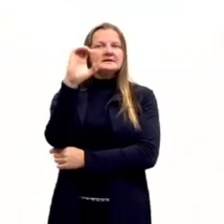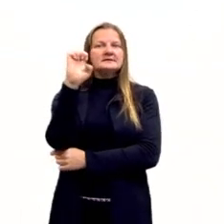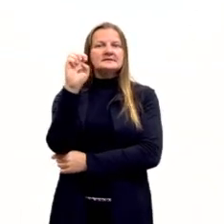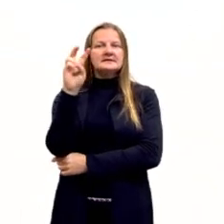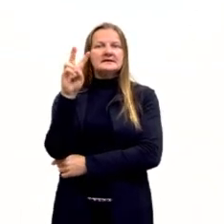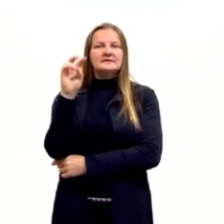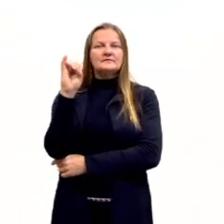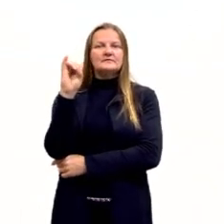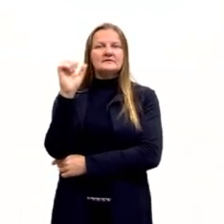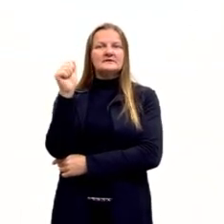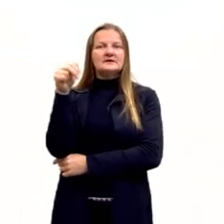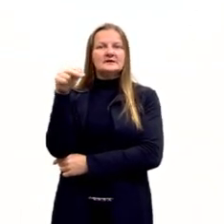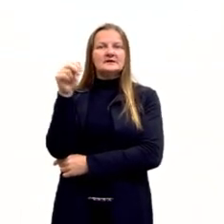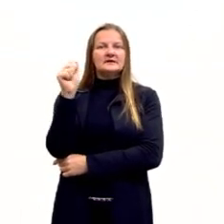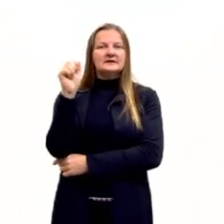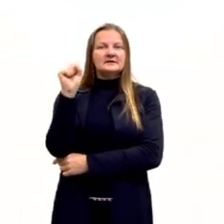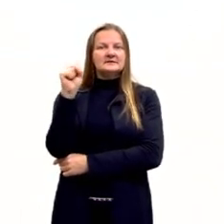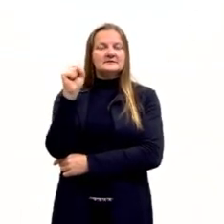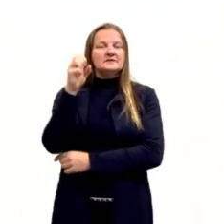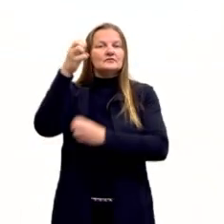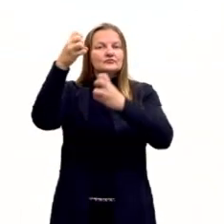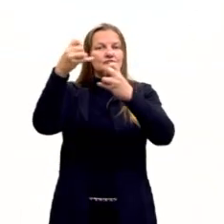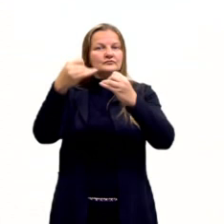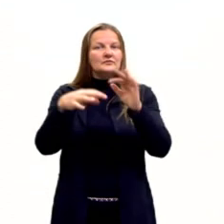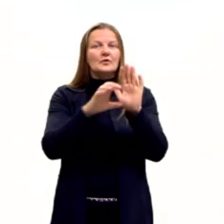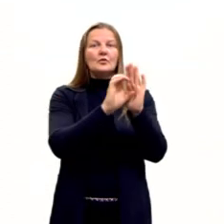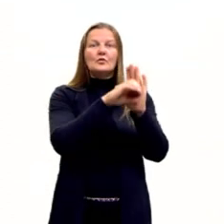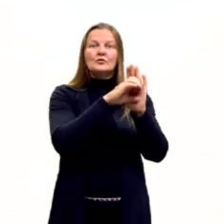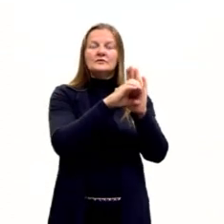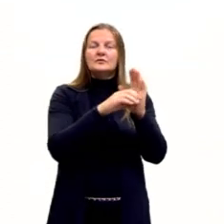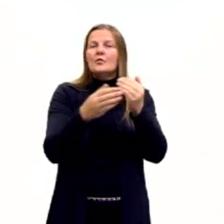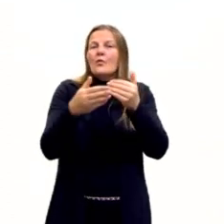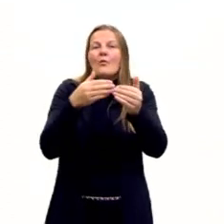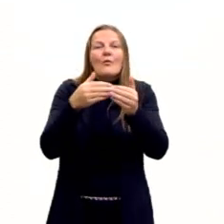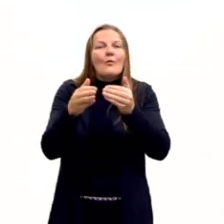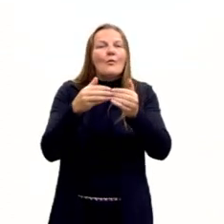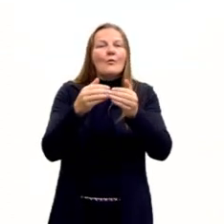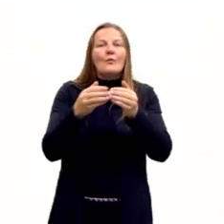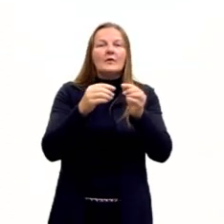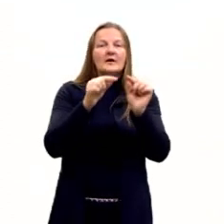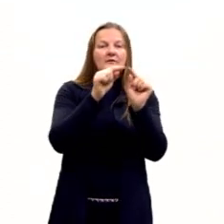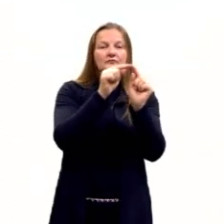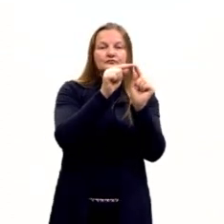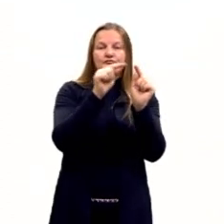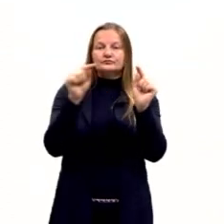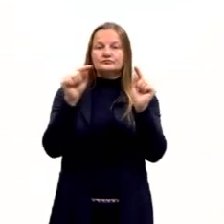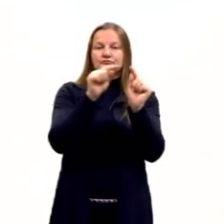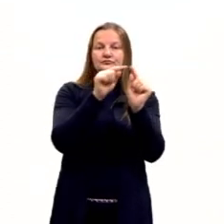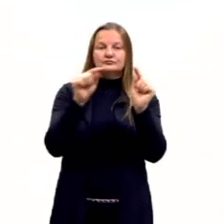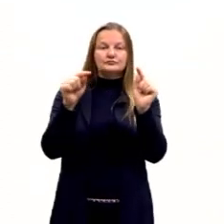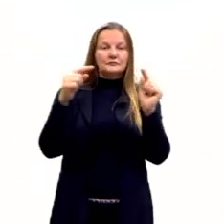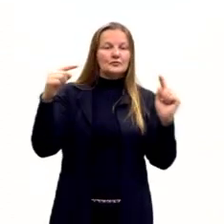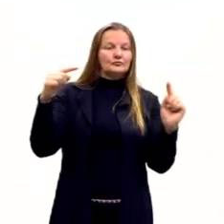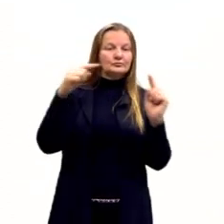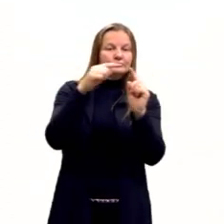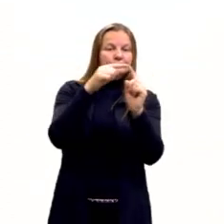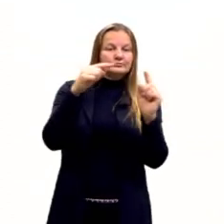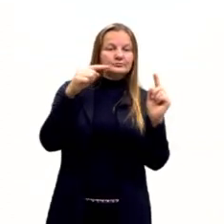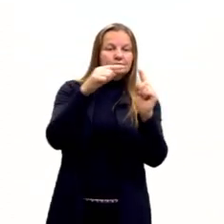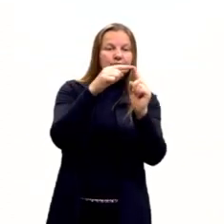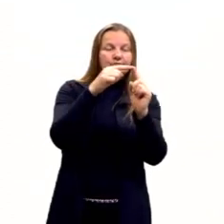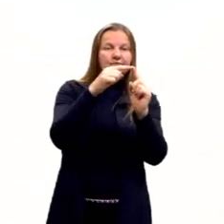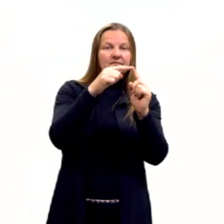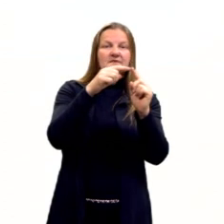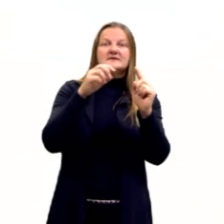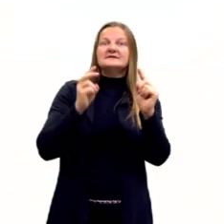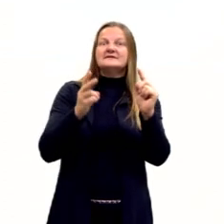sevianas, né? Seviana é qualquer segmento que parte de um vértice, de um triângulo e corta o lado